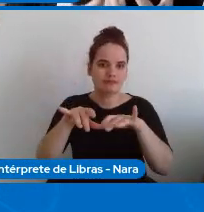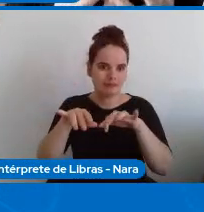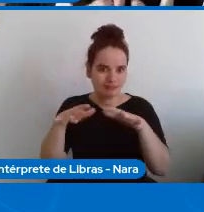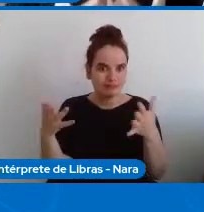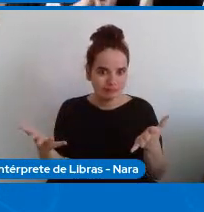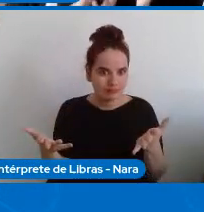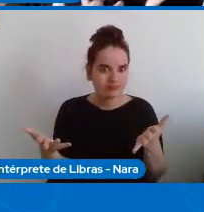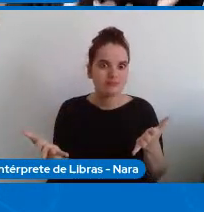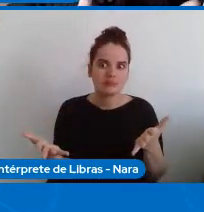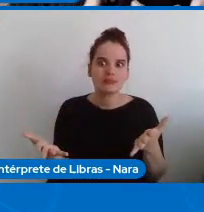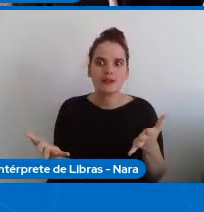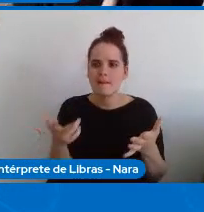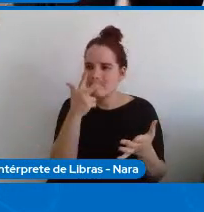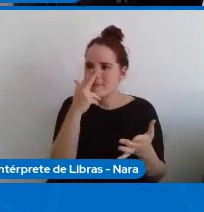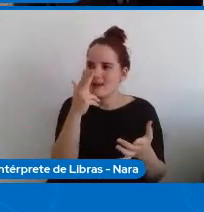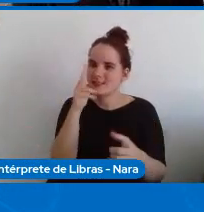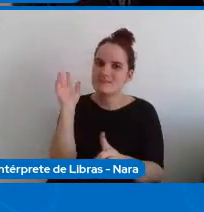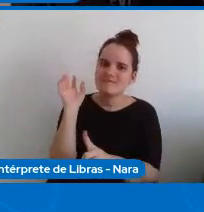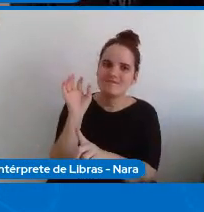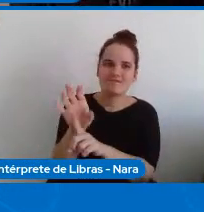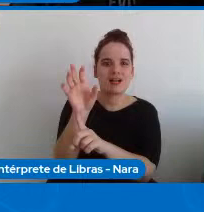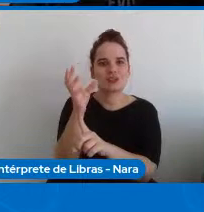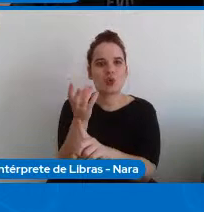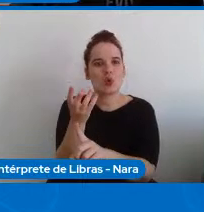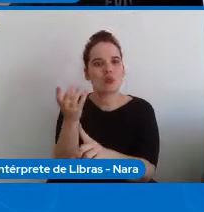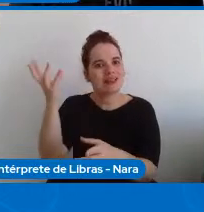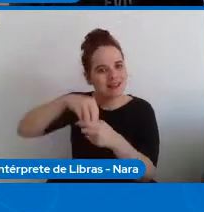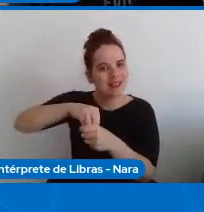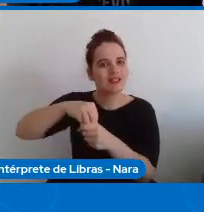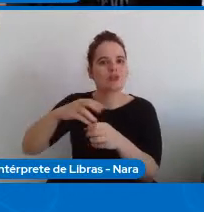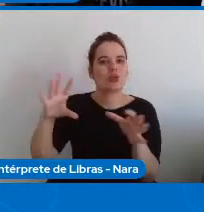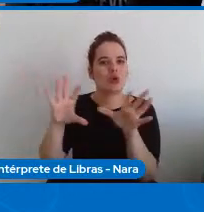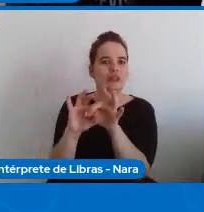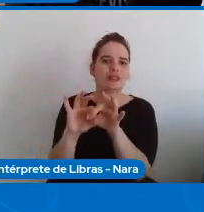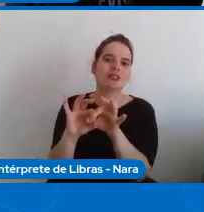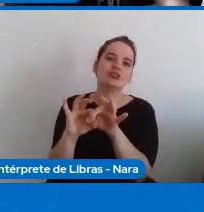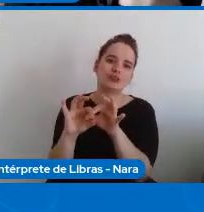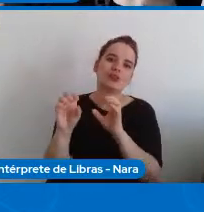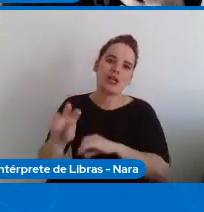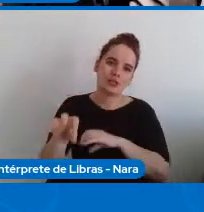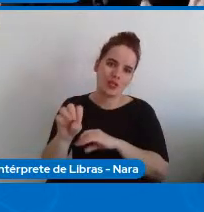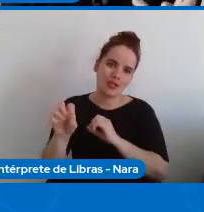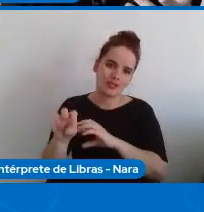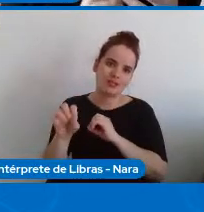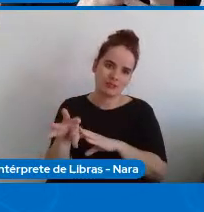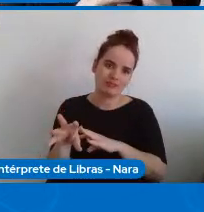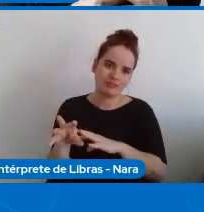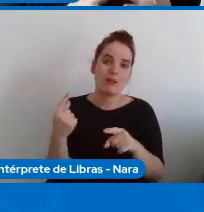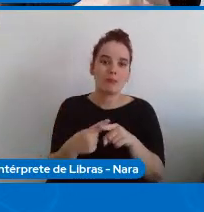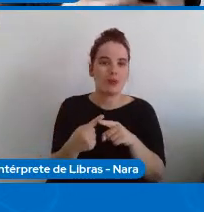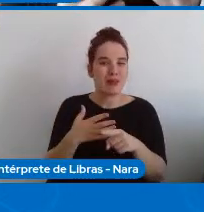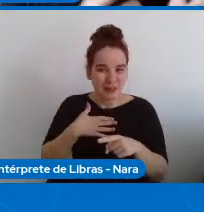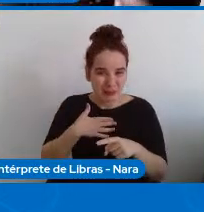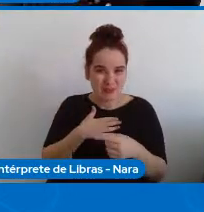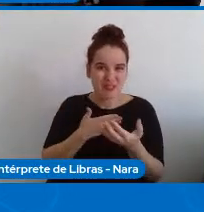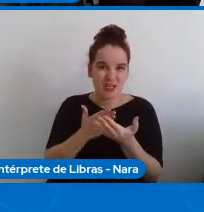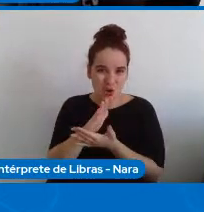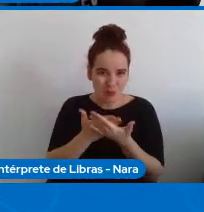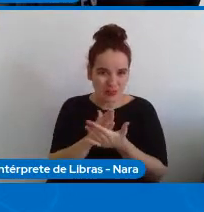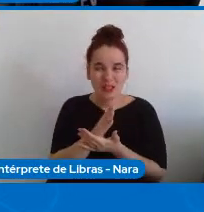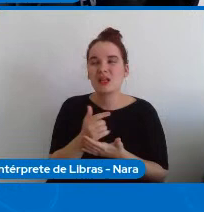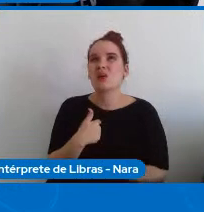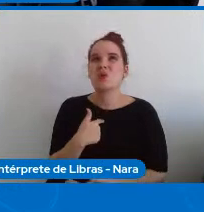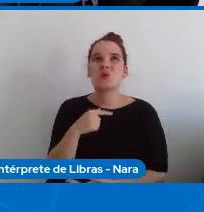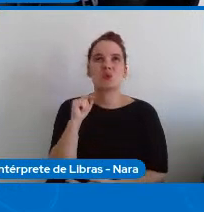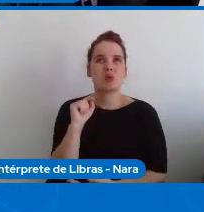bem palpável bem tangível na nossa educação em computação porque um incômodo que me vem é que às vezes nós falamos de